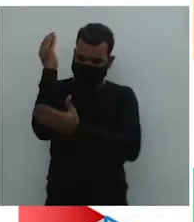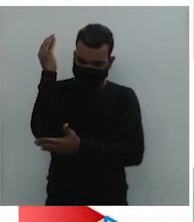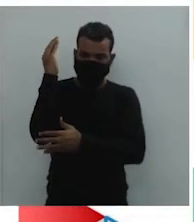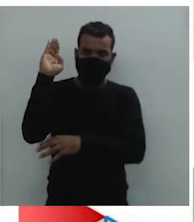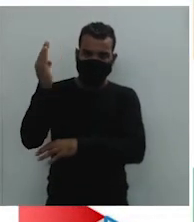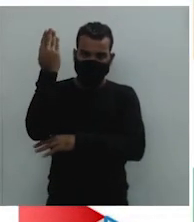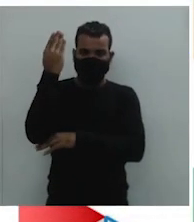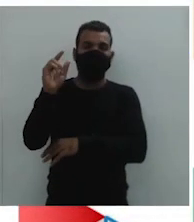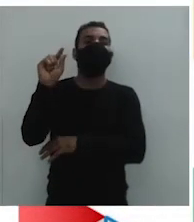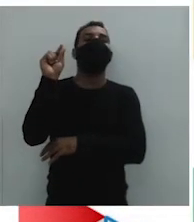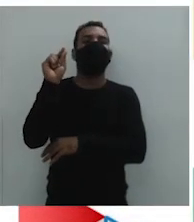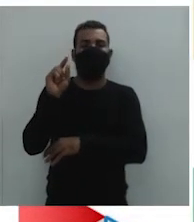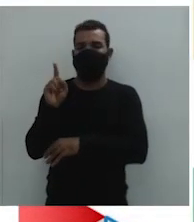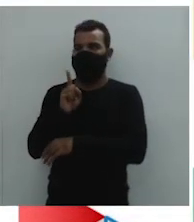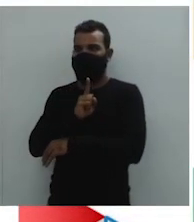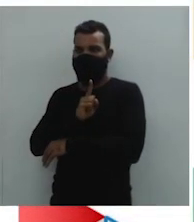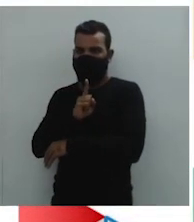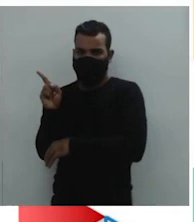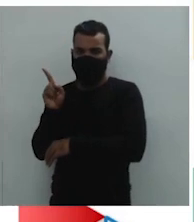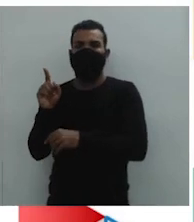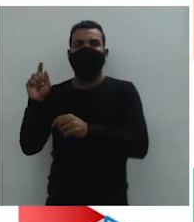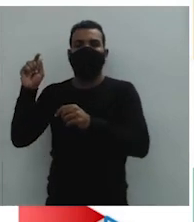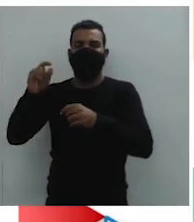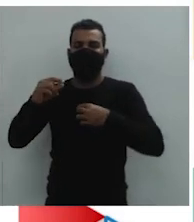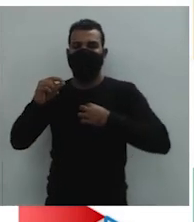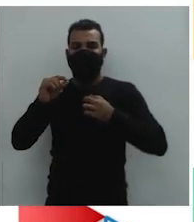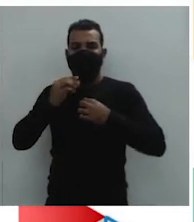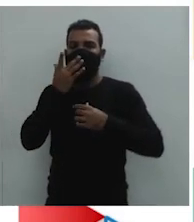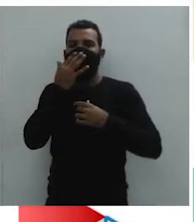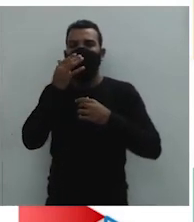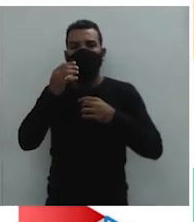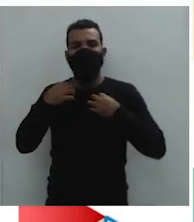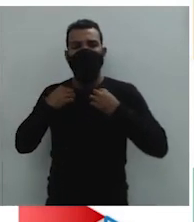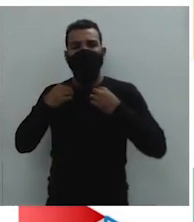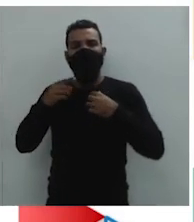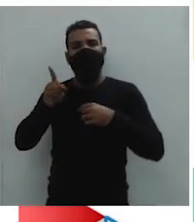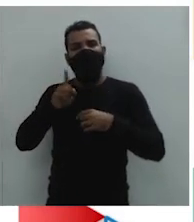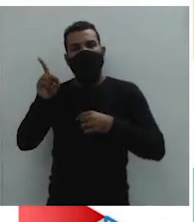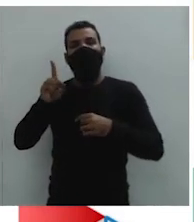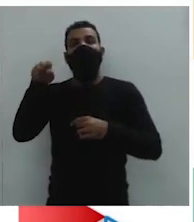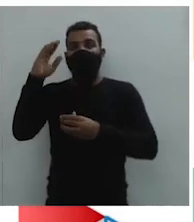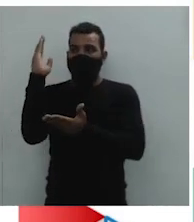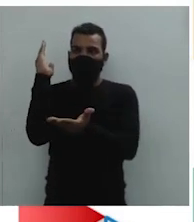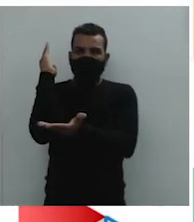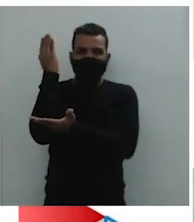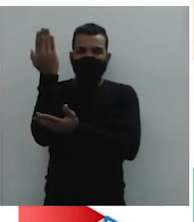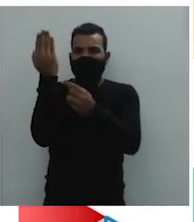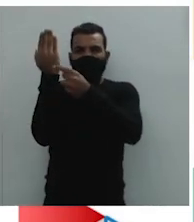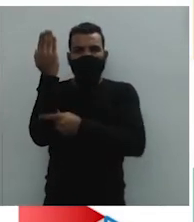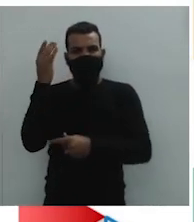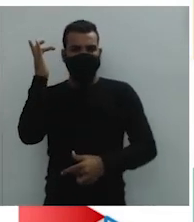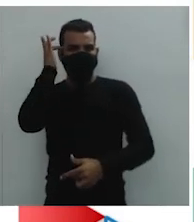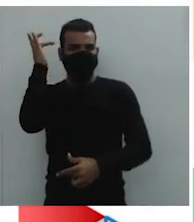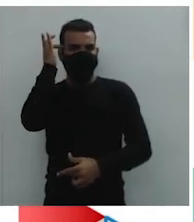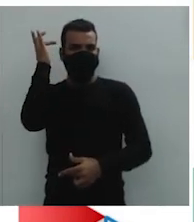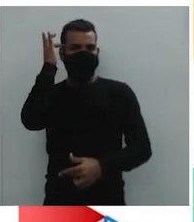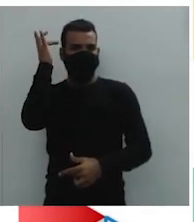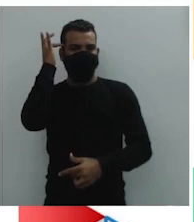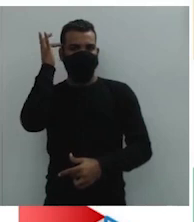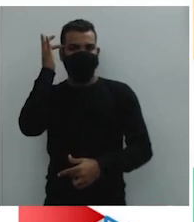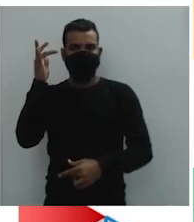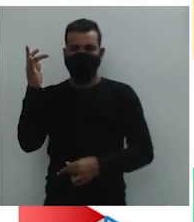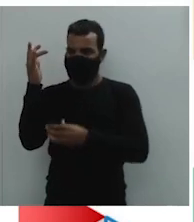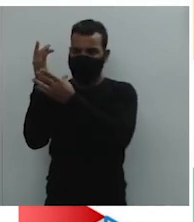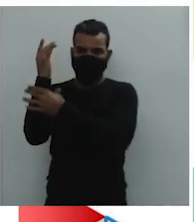ela era conhecida e classificada como uma madeira nobre, certo? E que servia até mesmo para móveis e